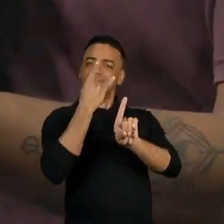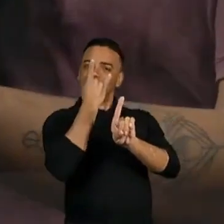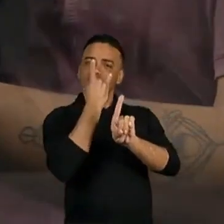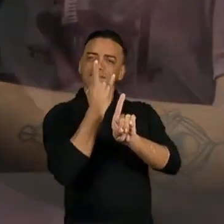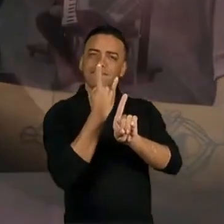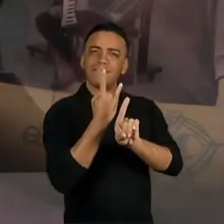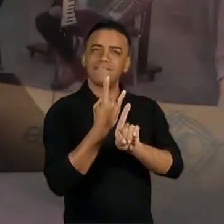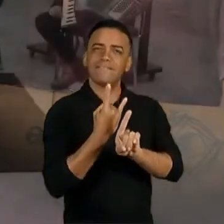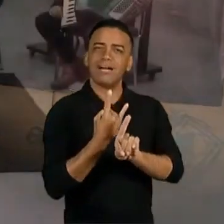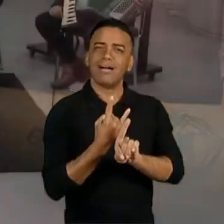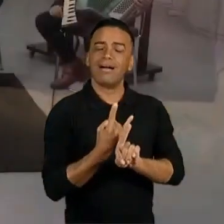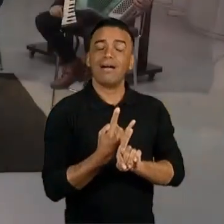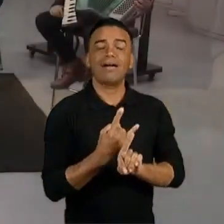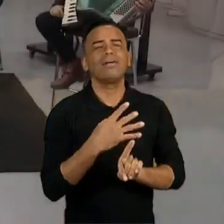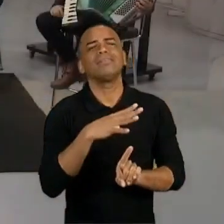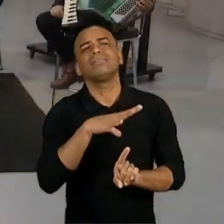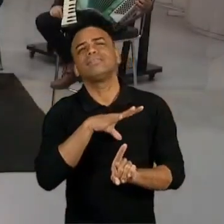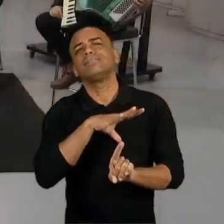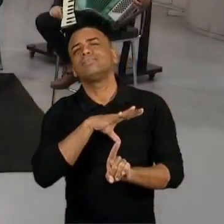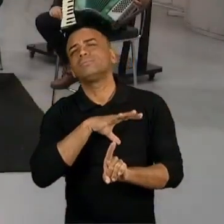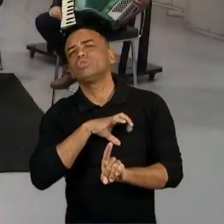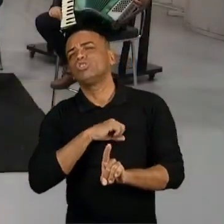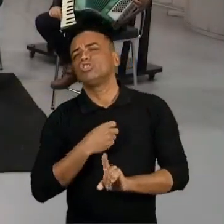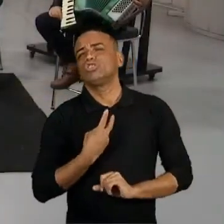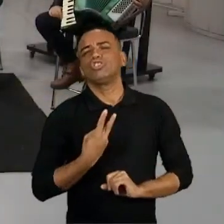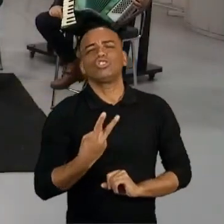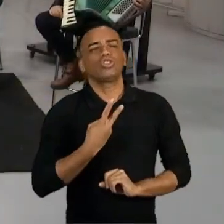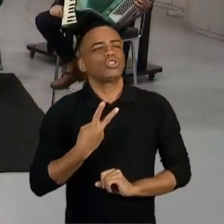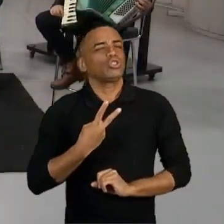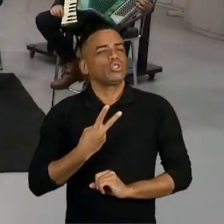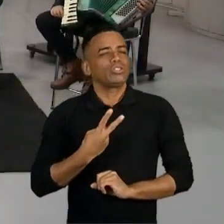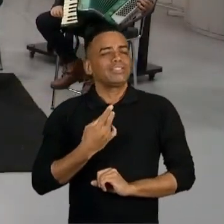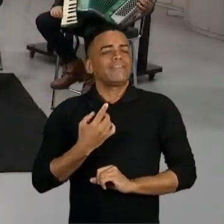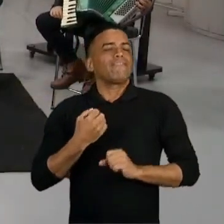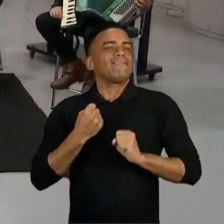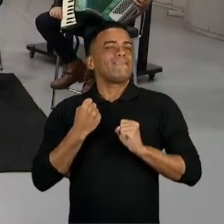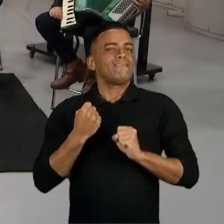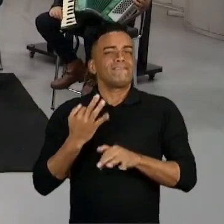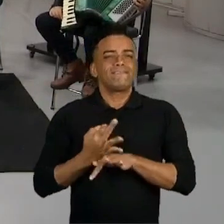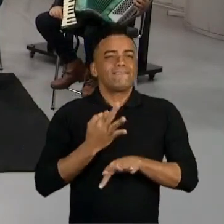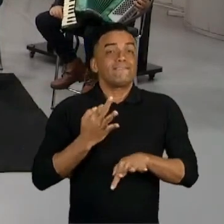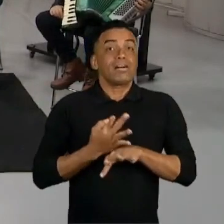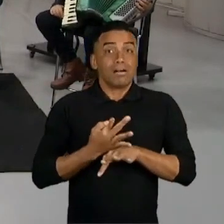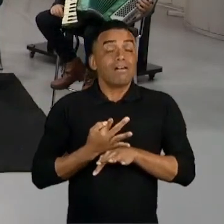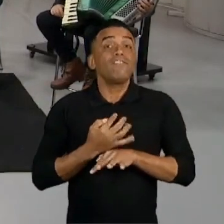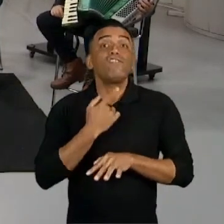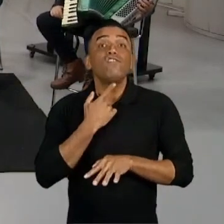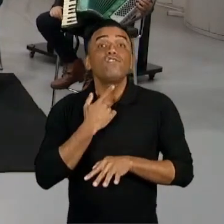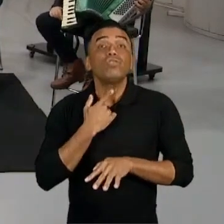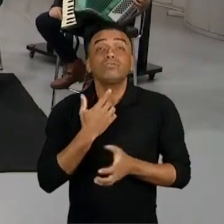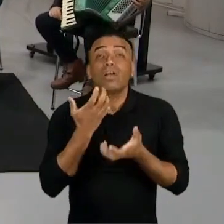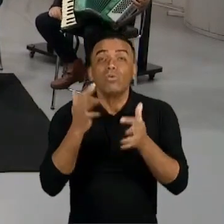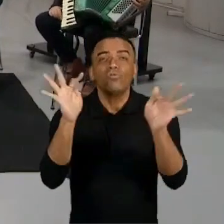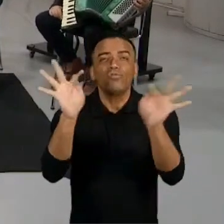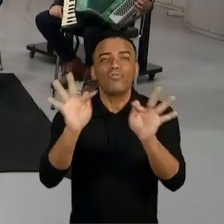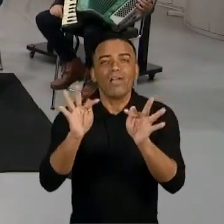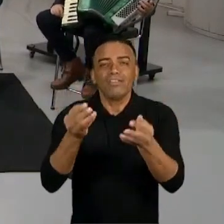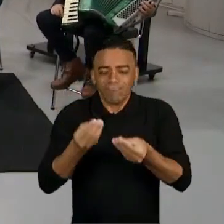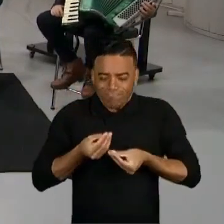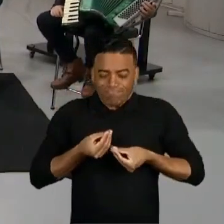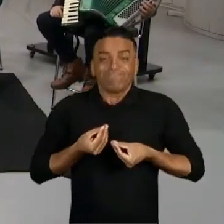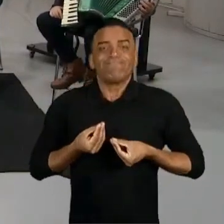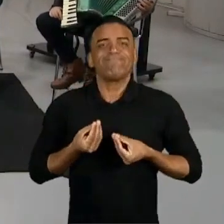O teu amor me sustenta. E o meu trabalho é te fazer feliz só por